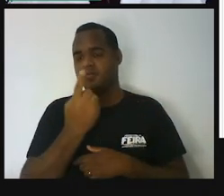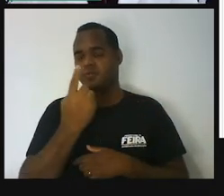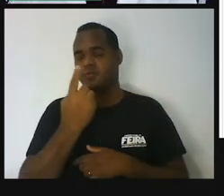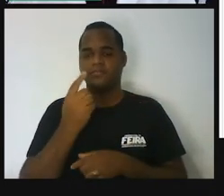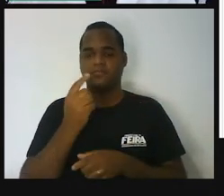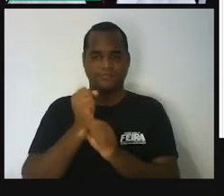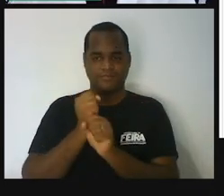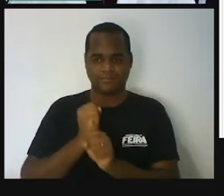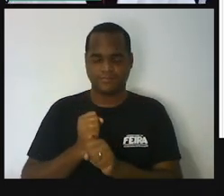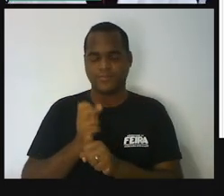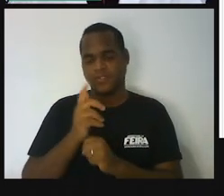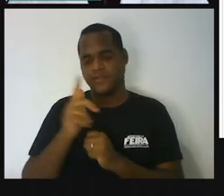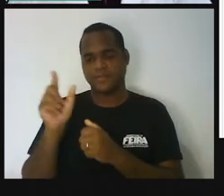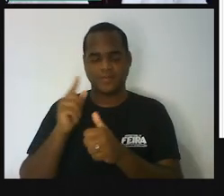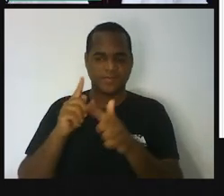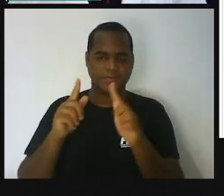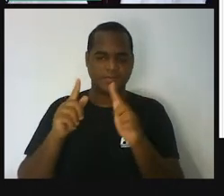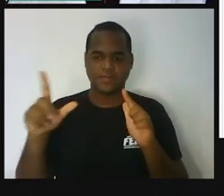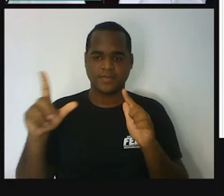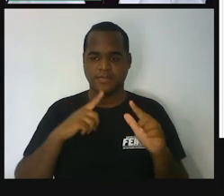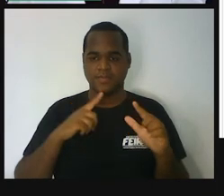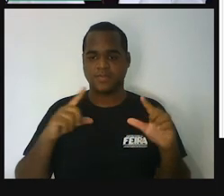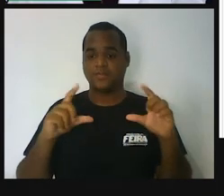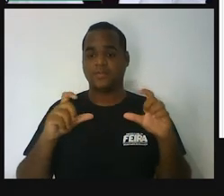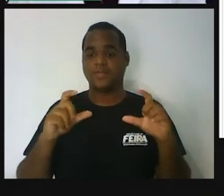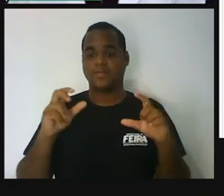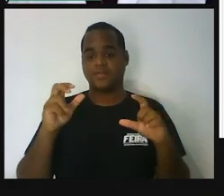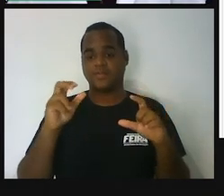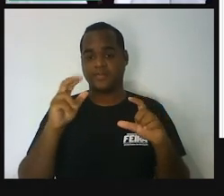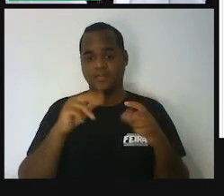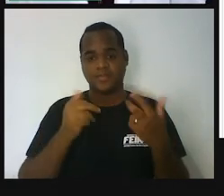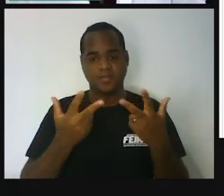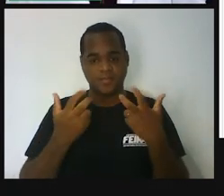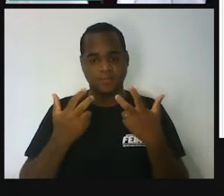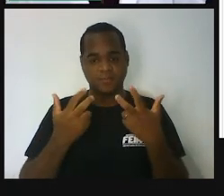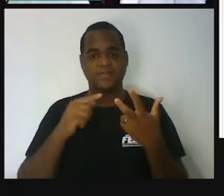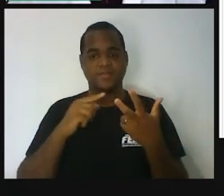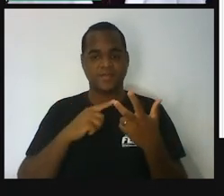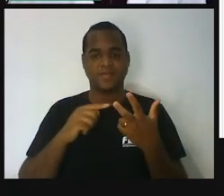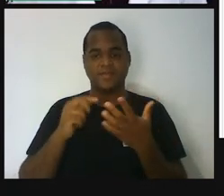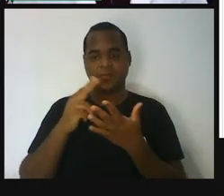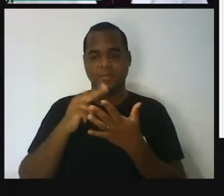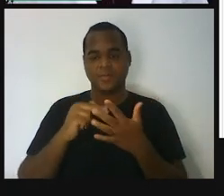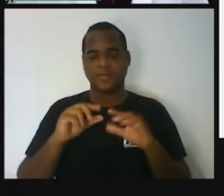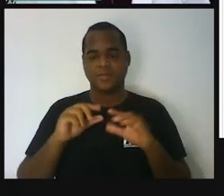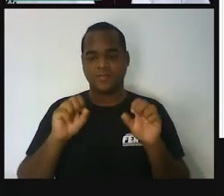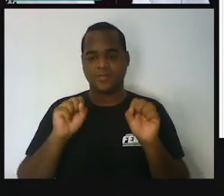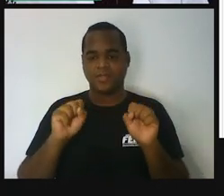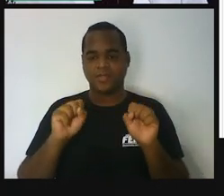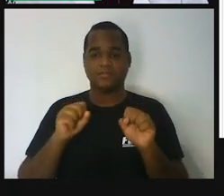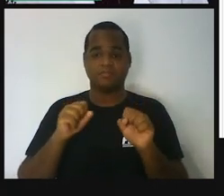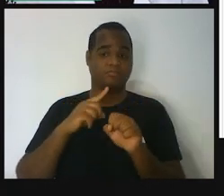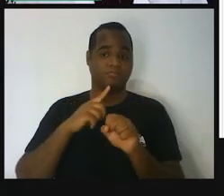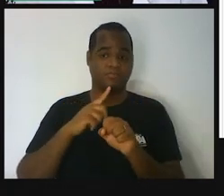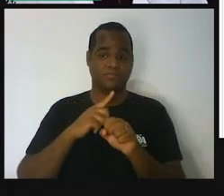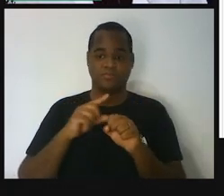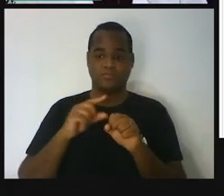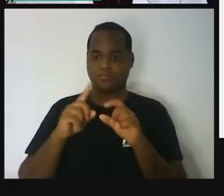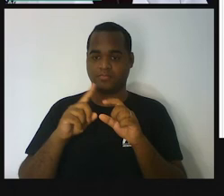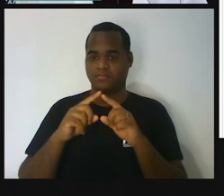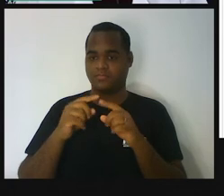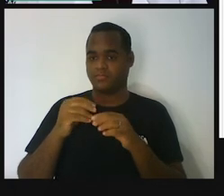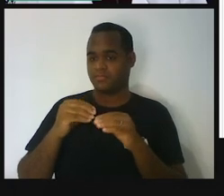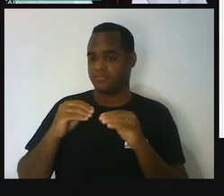Todas essas figuras que a gente conseguiu perceber nessa imagem, possuem comprimento, comprimento,